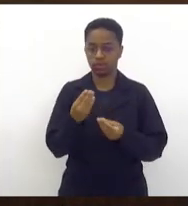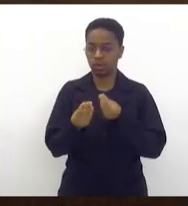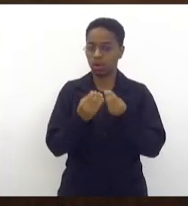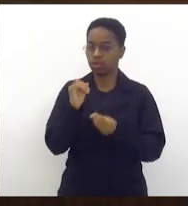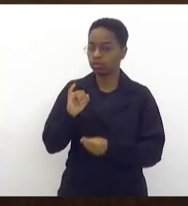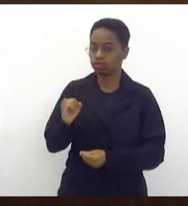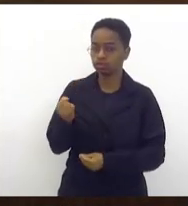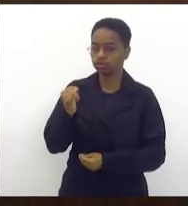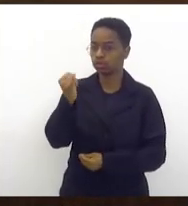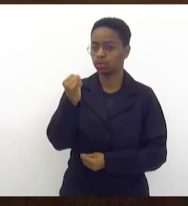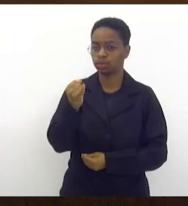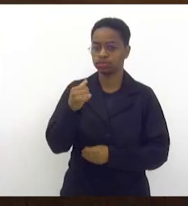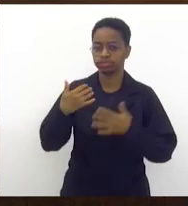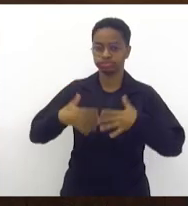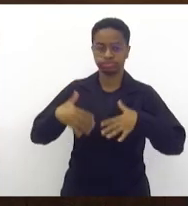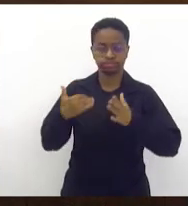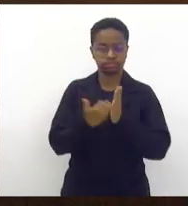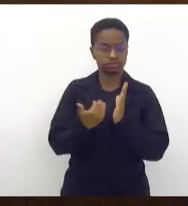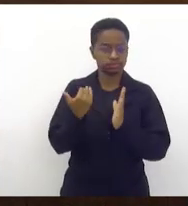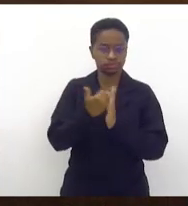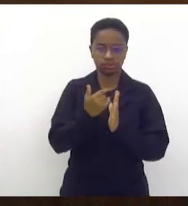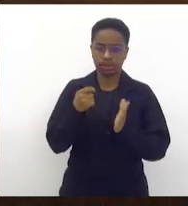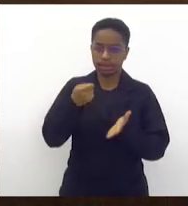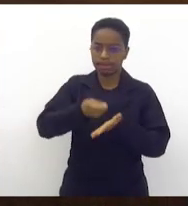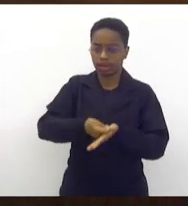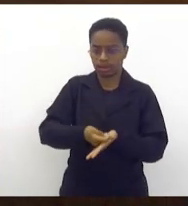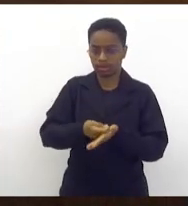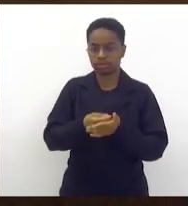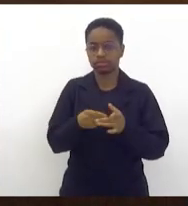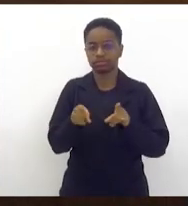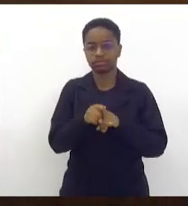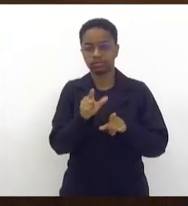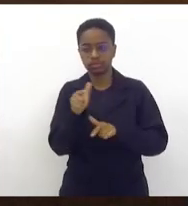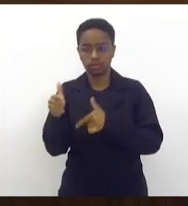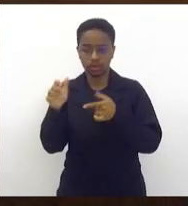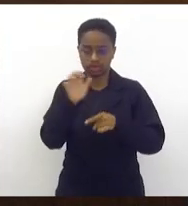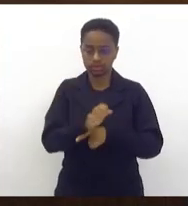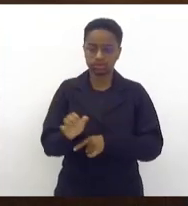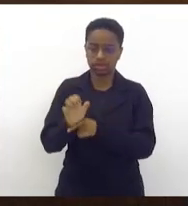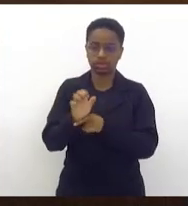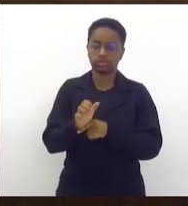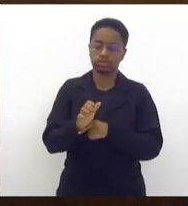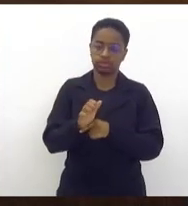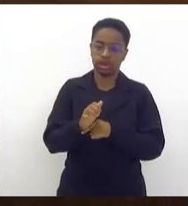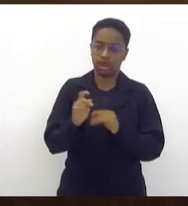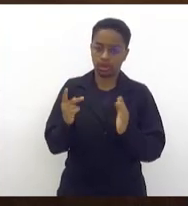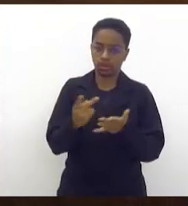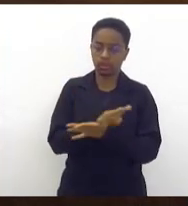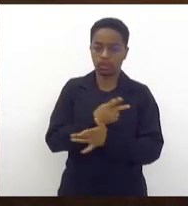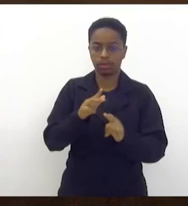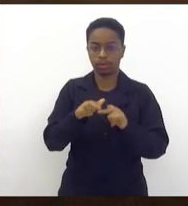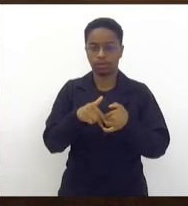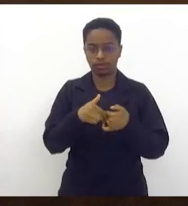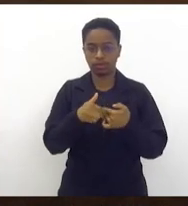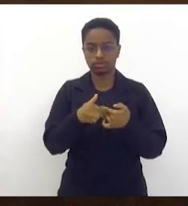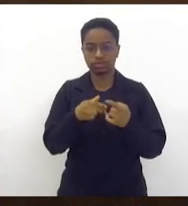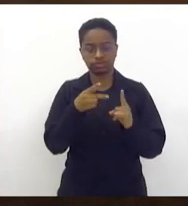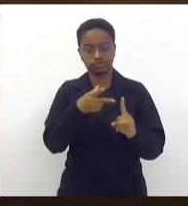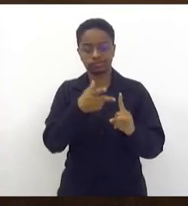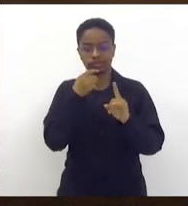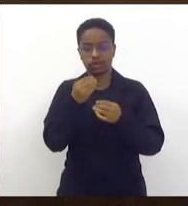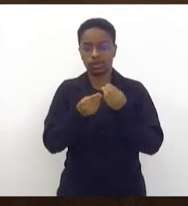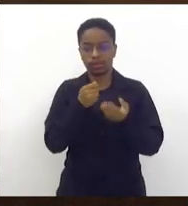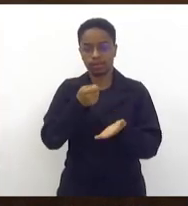draconianos que o Estado do Rio de Janeiro, os outros estados vêm sofrendo com a perspectiva de pagamento da dívida.